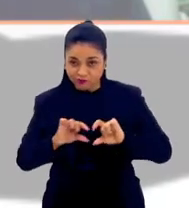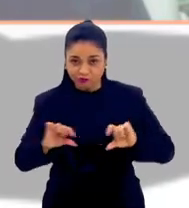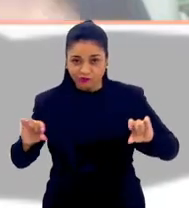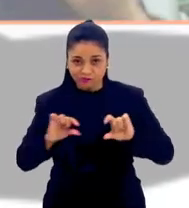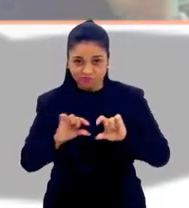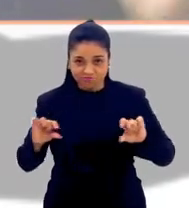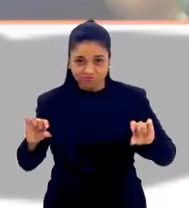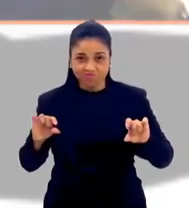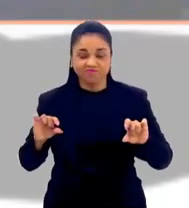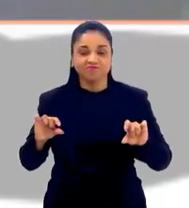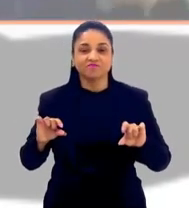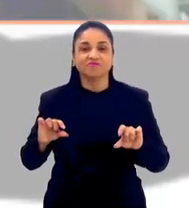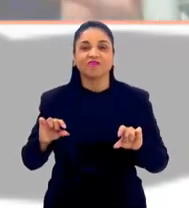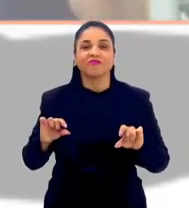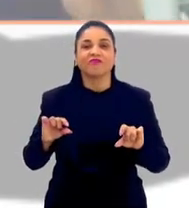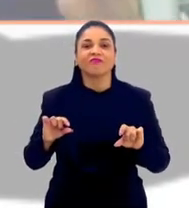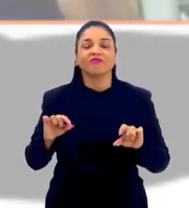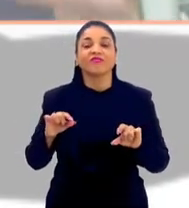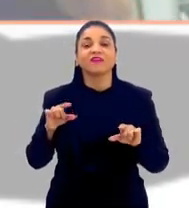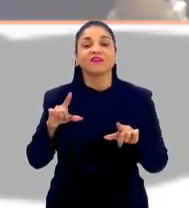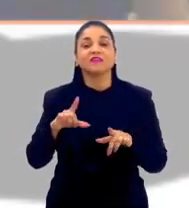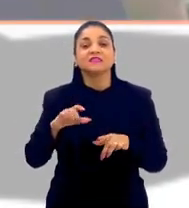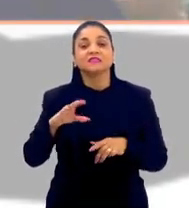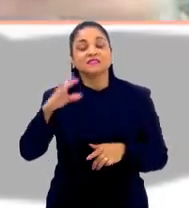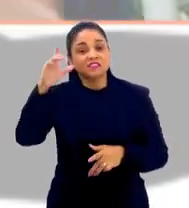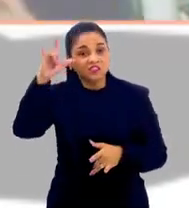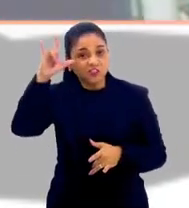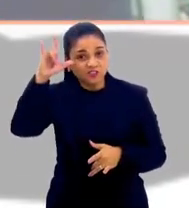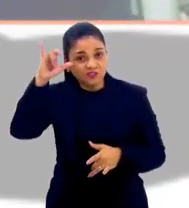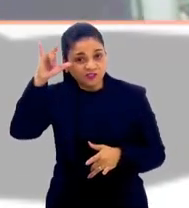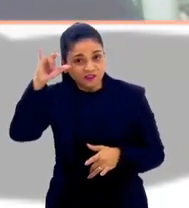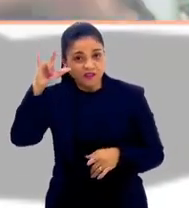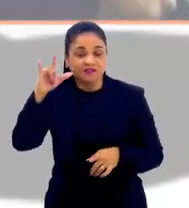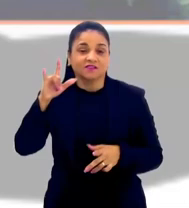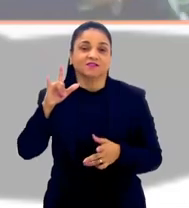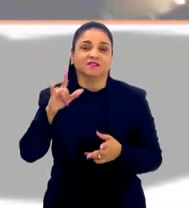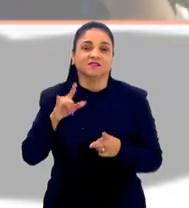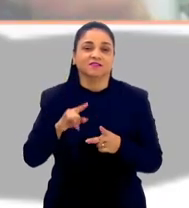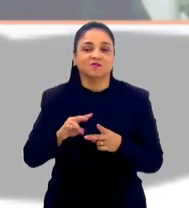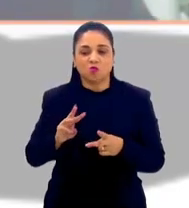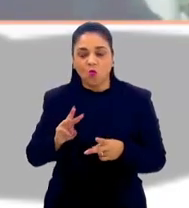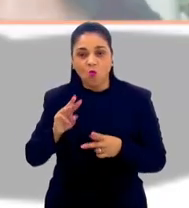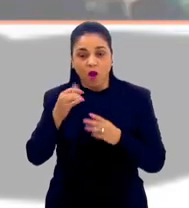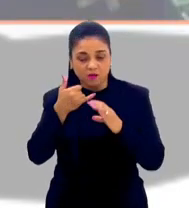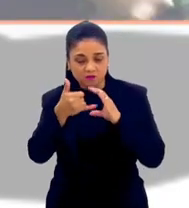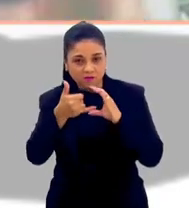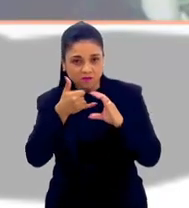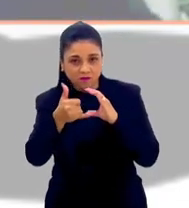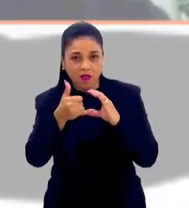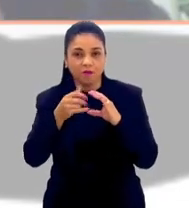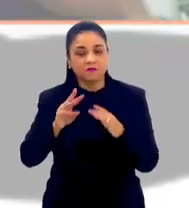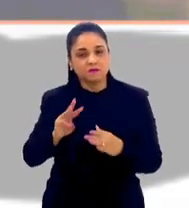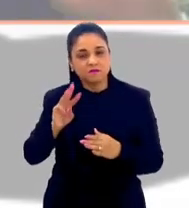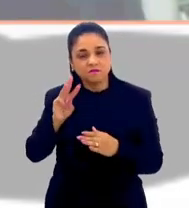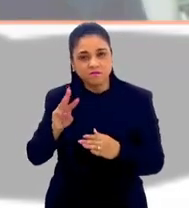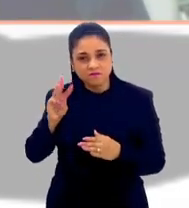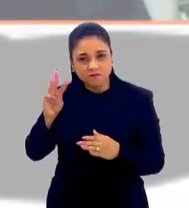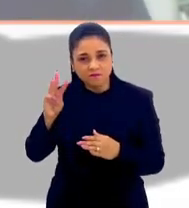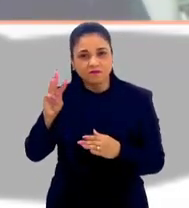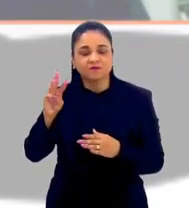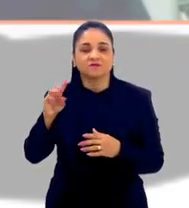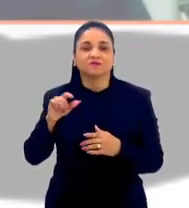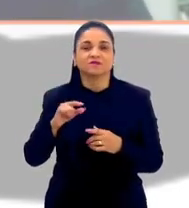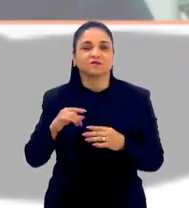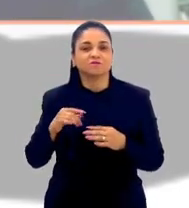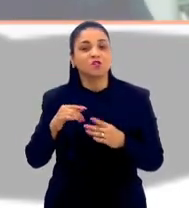legenda, e através do Cristina Barros, no Instagram e no LinkedIn, tem lá meu WhatsApp, tem site, tem o que for,